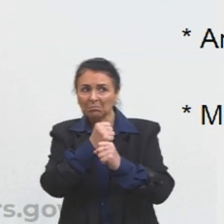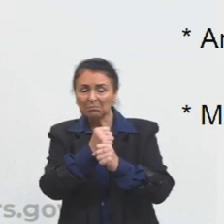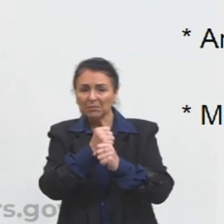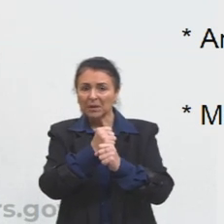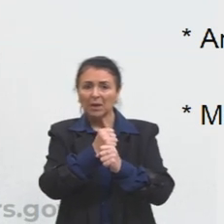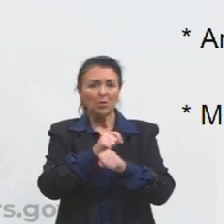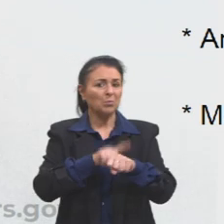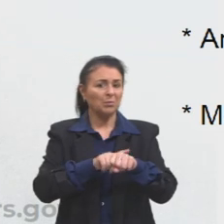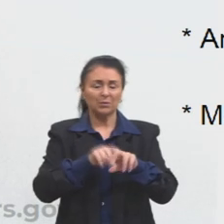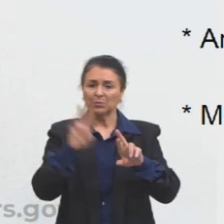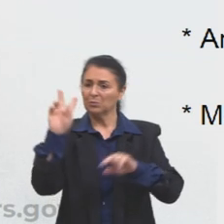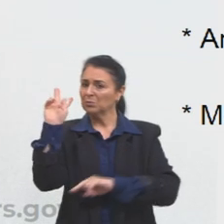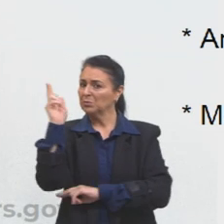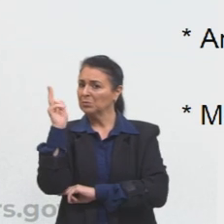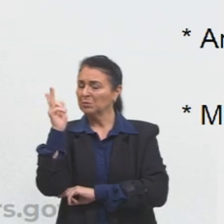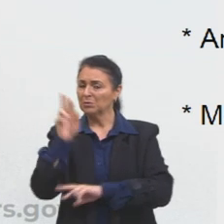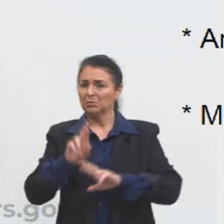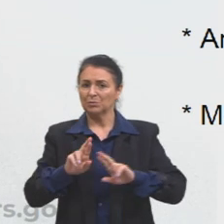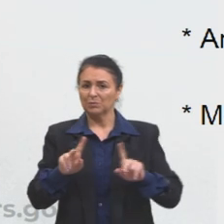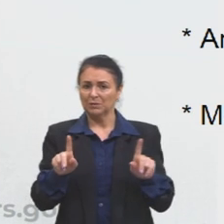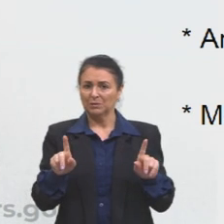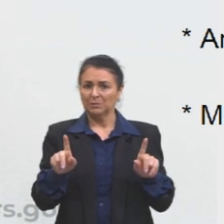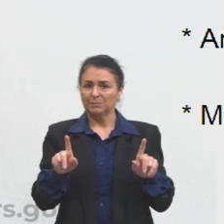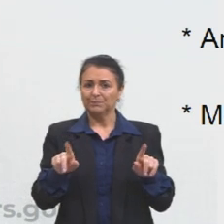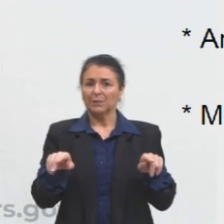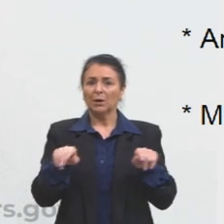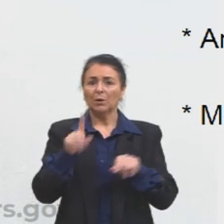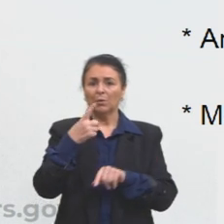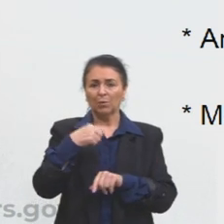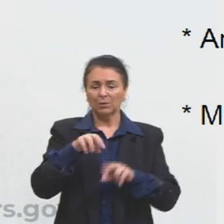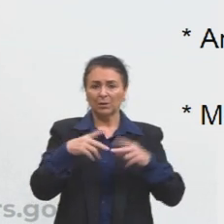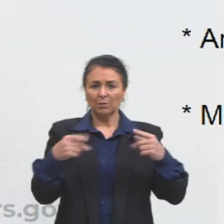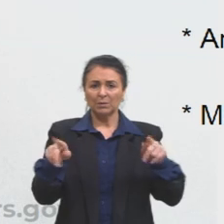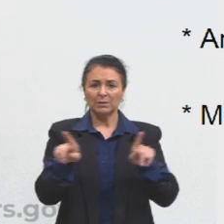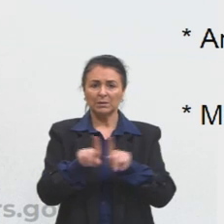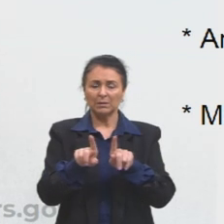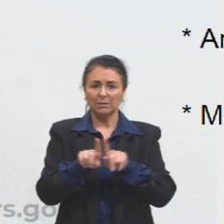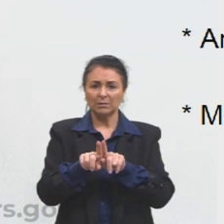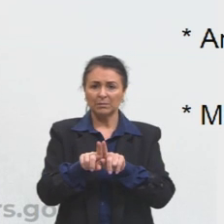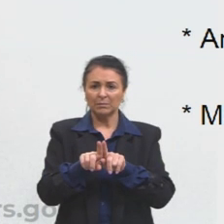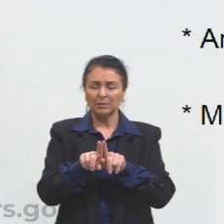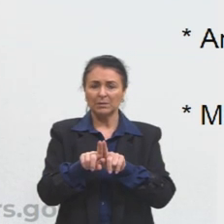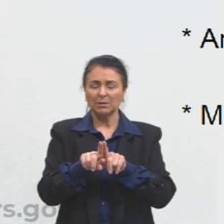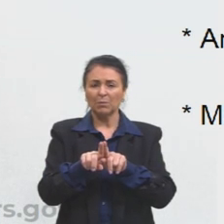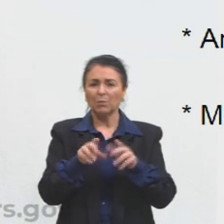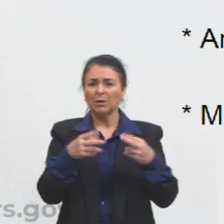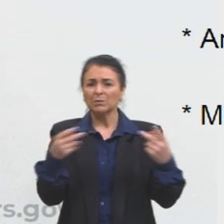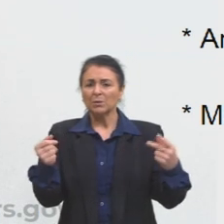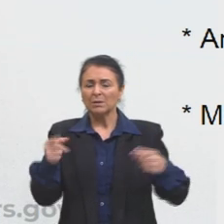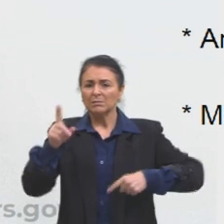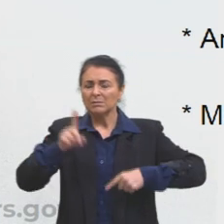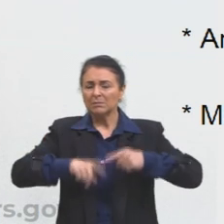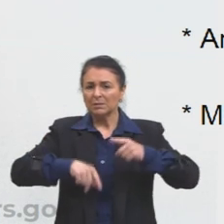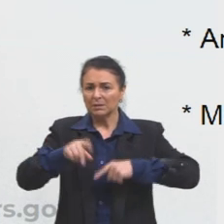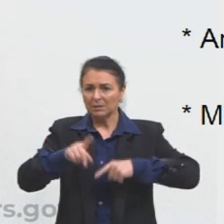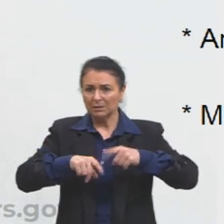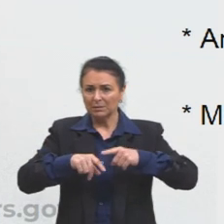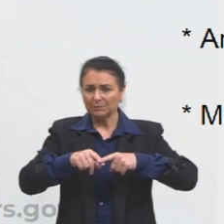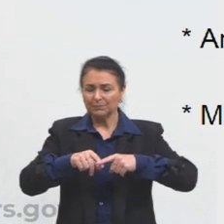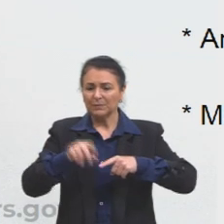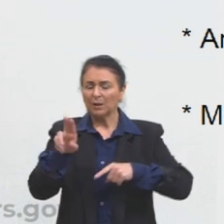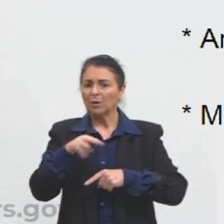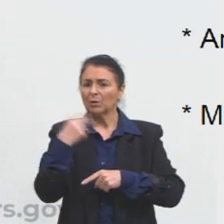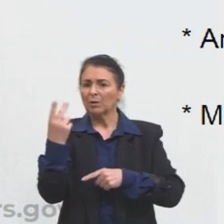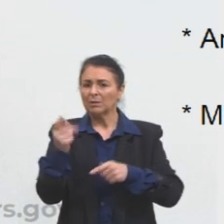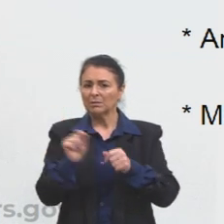histórico. Outra questão que nos limita são as questões materiais. Nós também